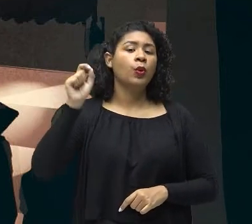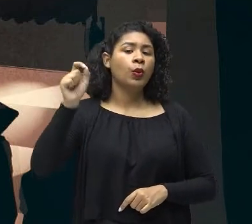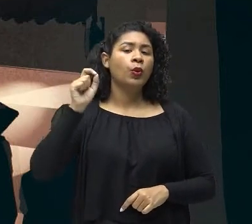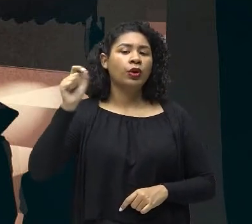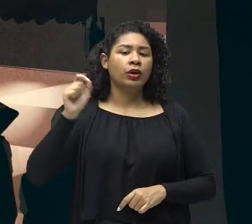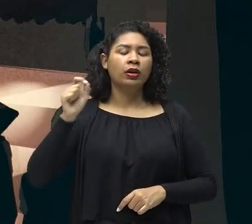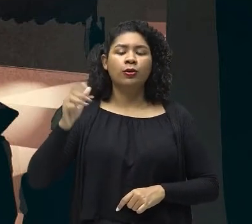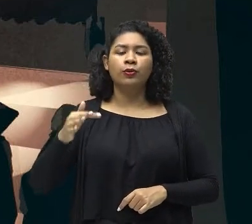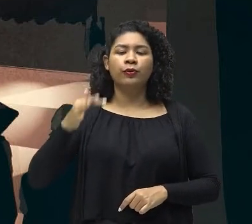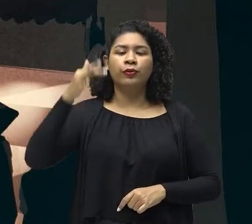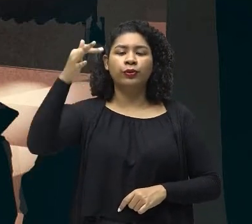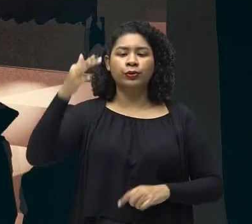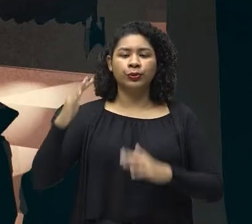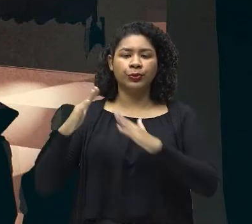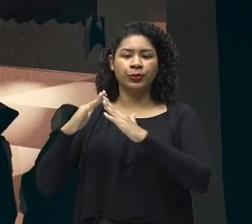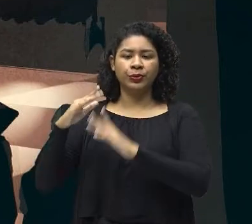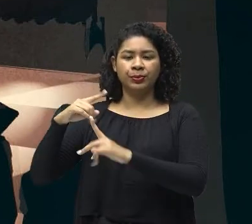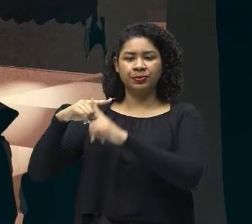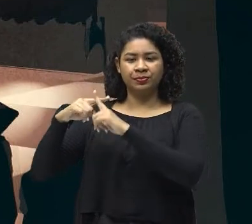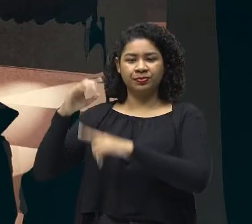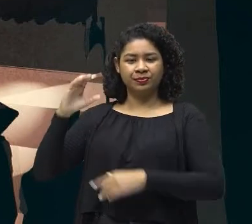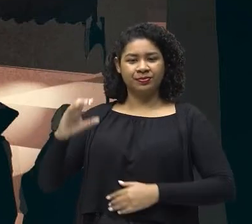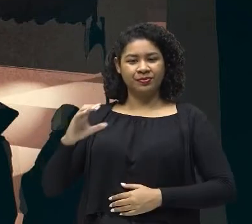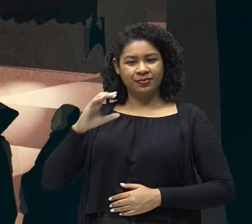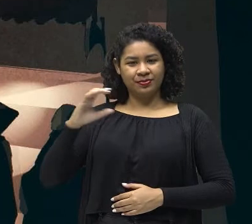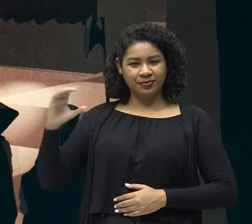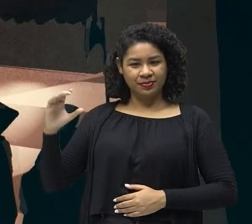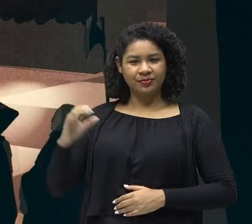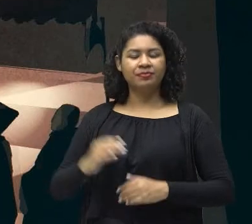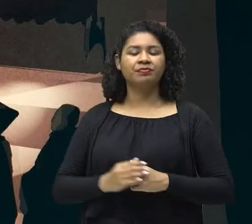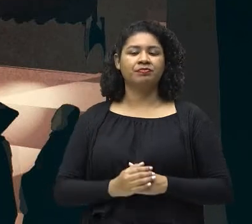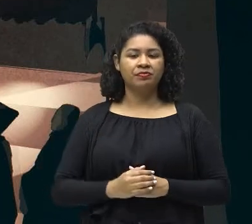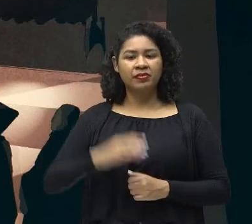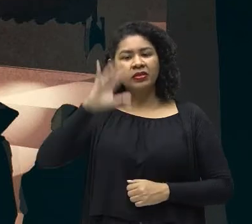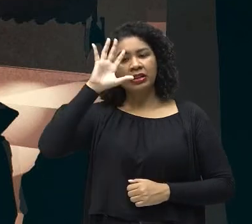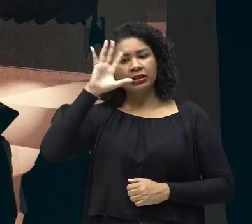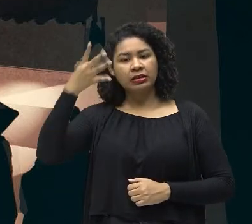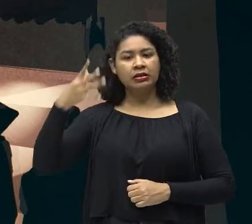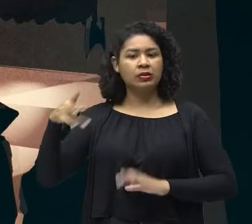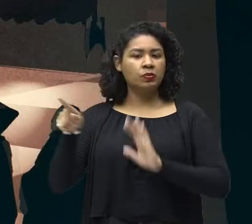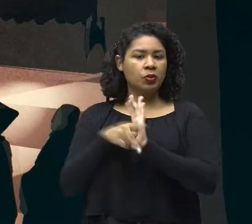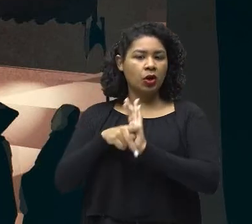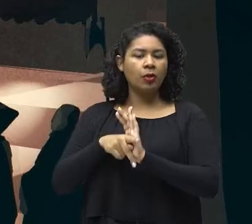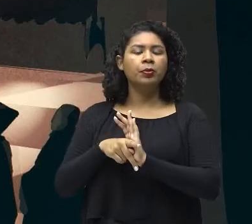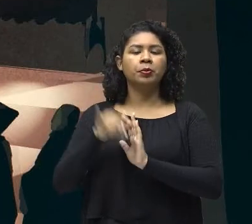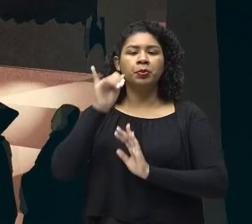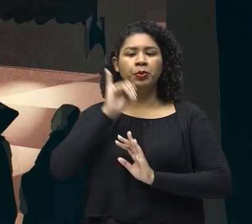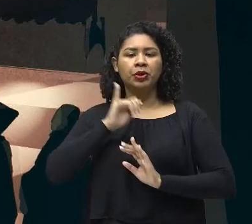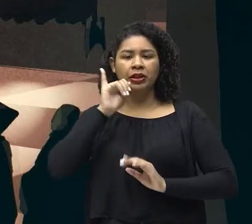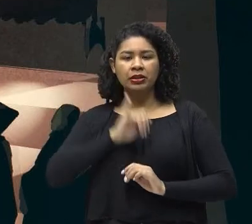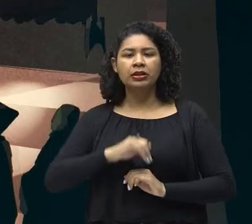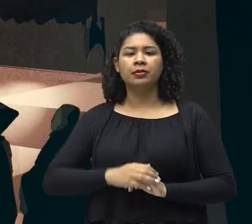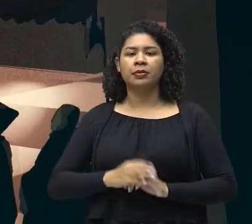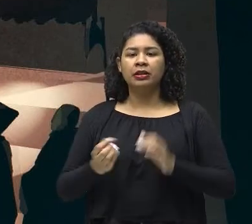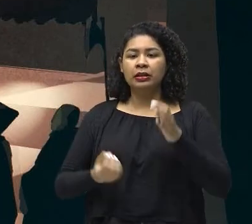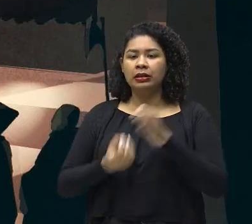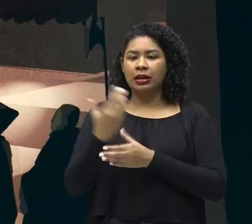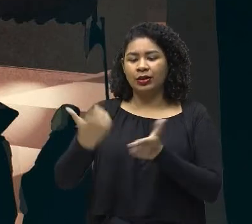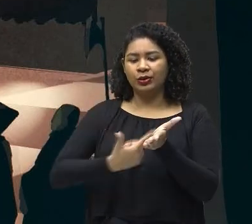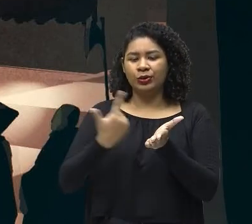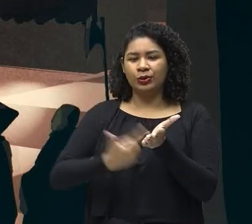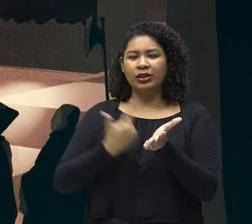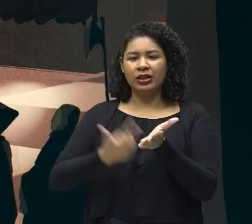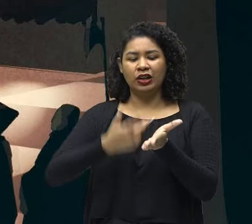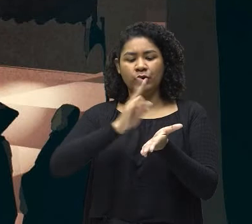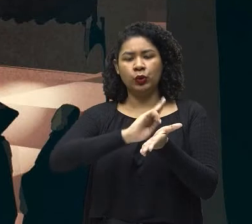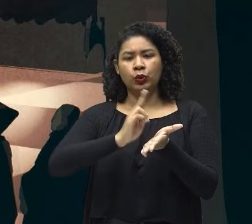igreja católica naquele momento. Todas as decisões que seriam tomadas, Como por exemplo, A criação do índex libroro proibitorum,